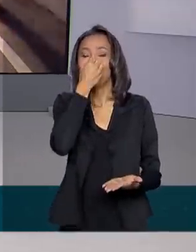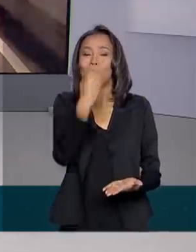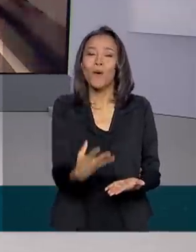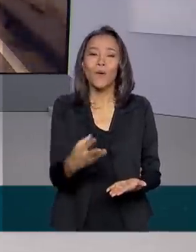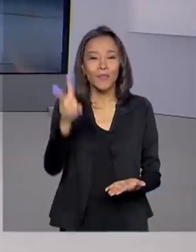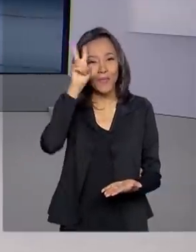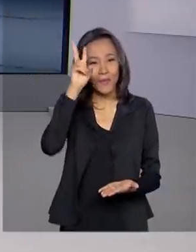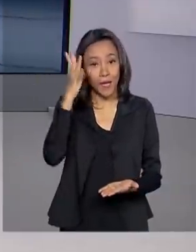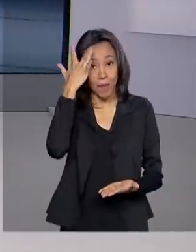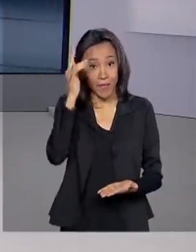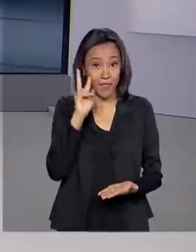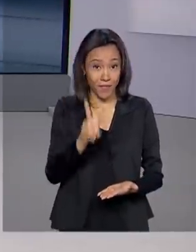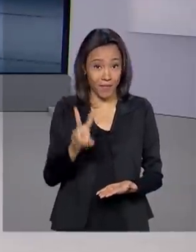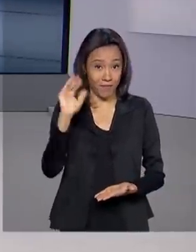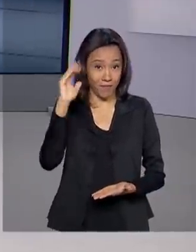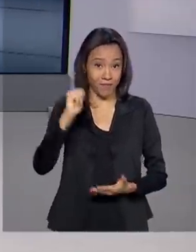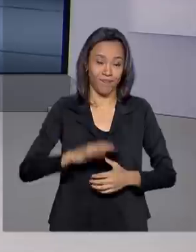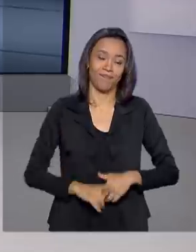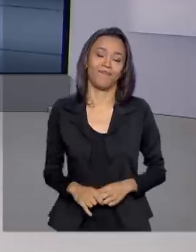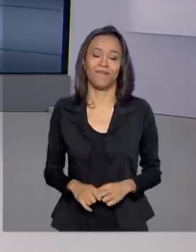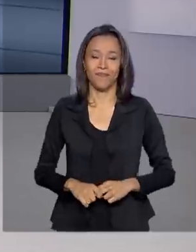-feira. A gente se vê amanhã. Tchau, tchau.